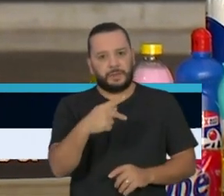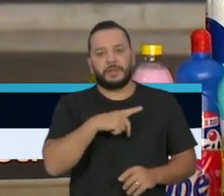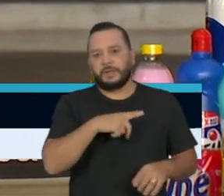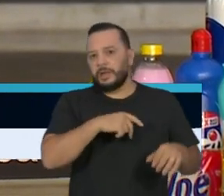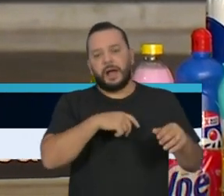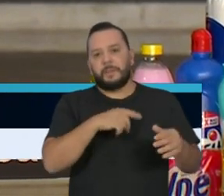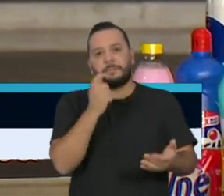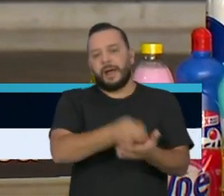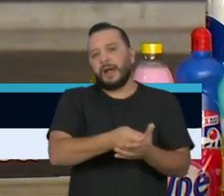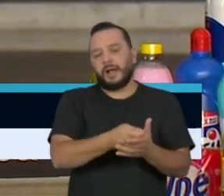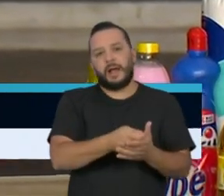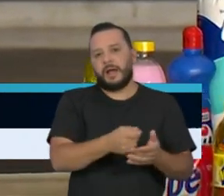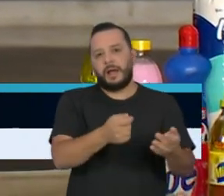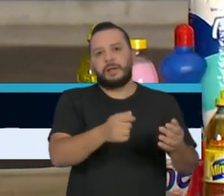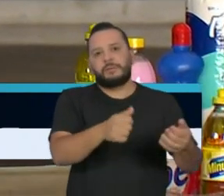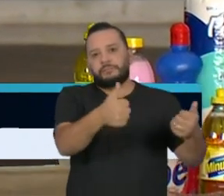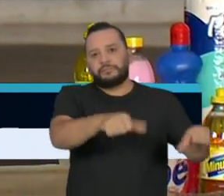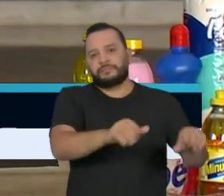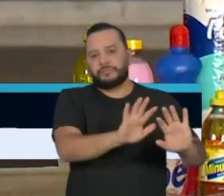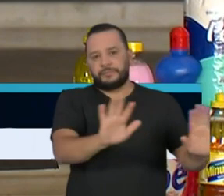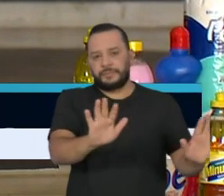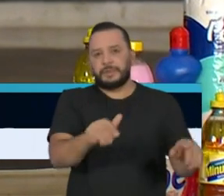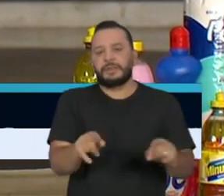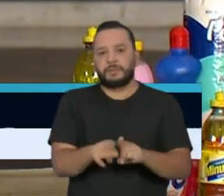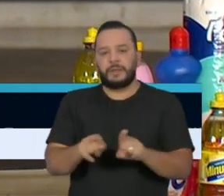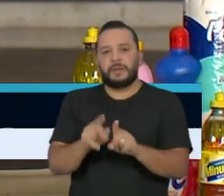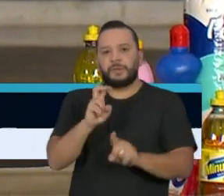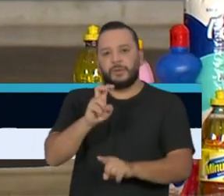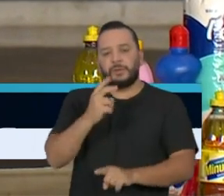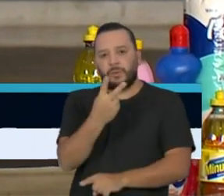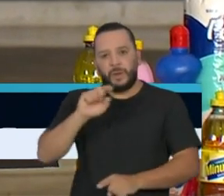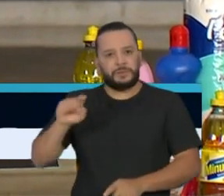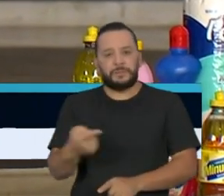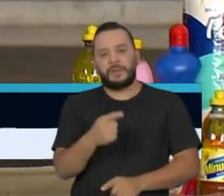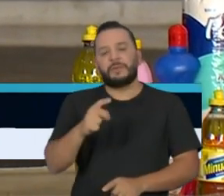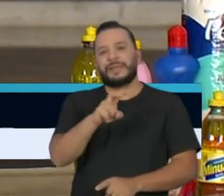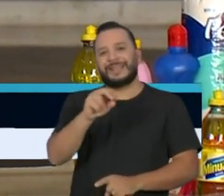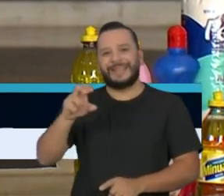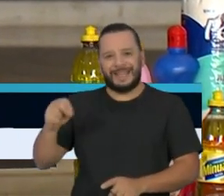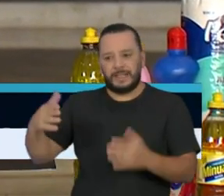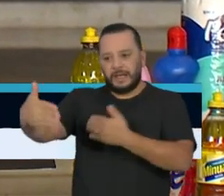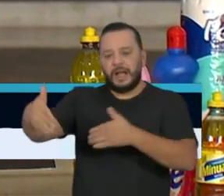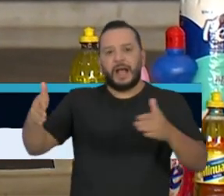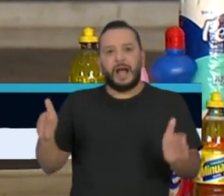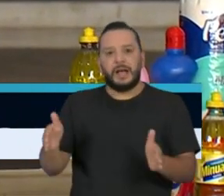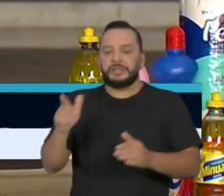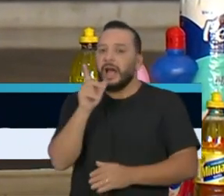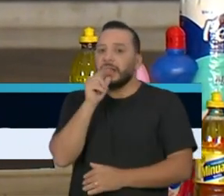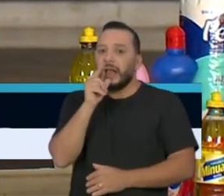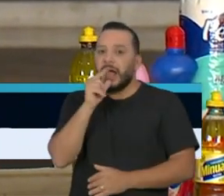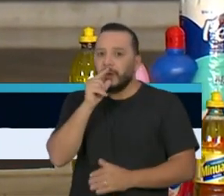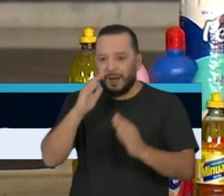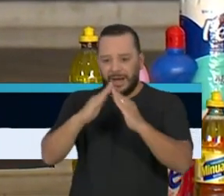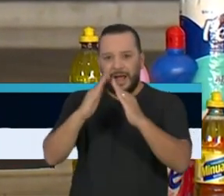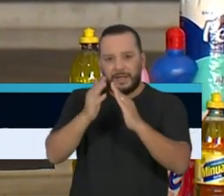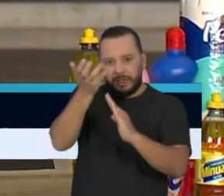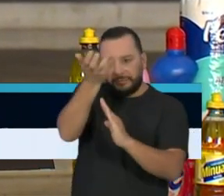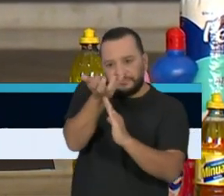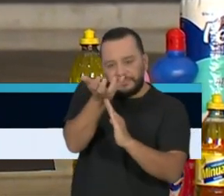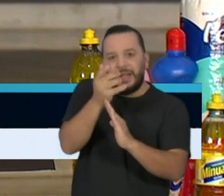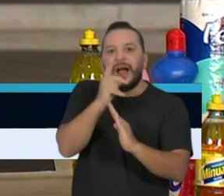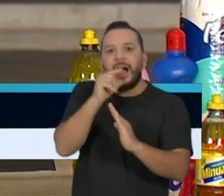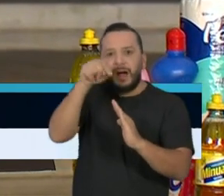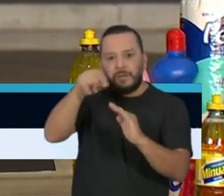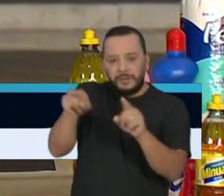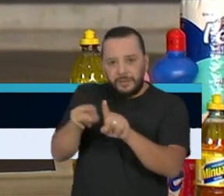caixas d'água para comunidades e 100 pias sendo instaladas nos pontos de maior frequência para pessoas